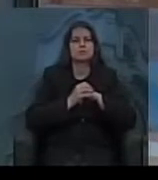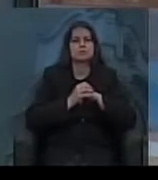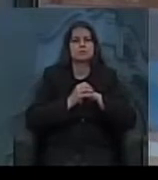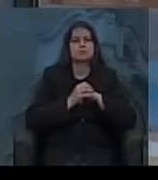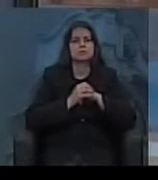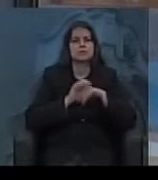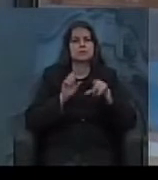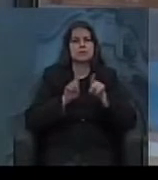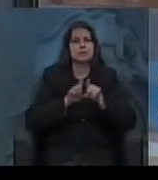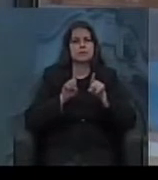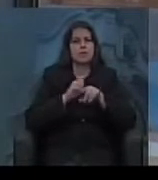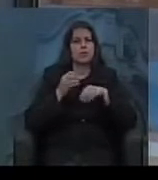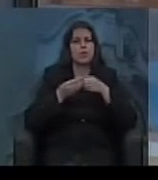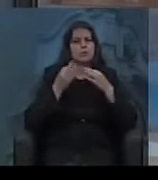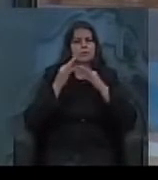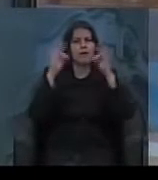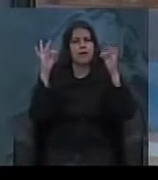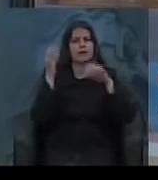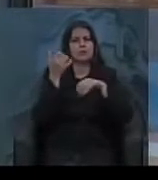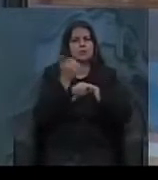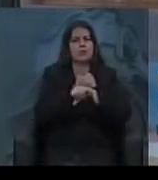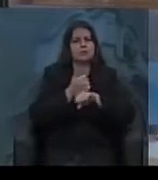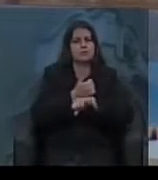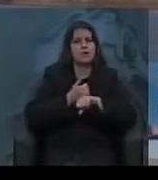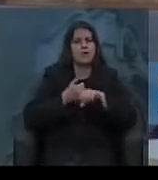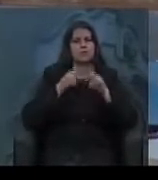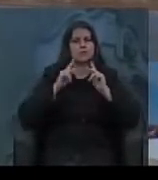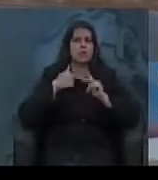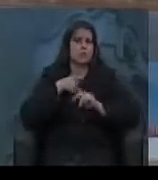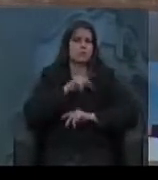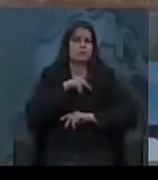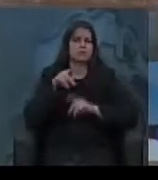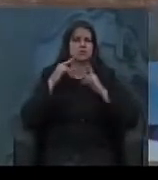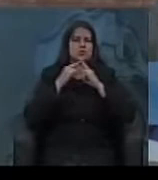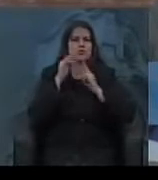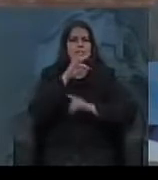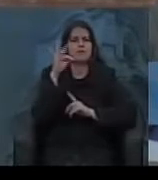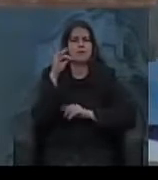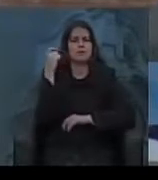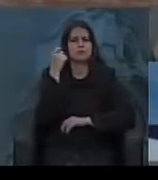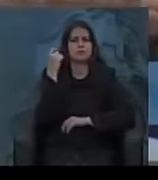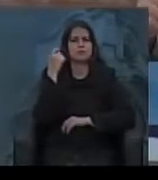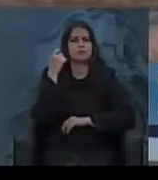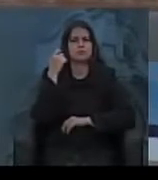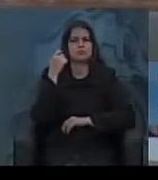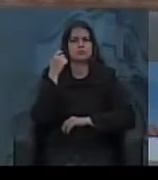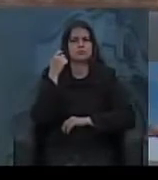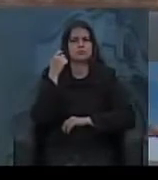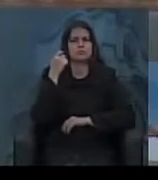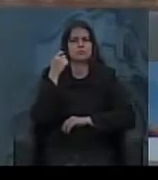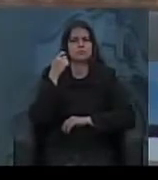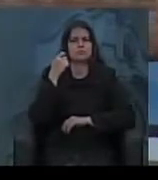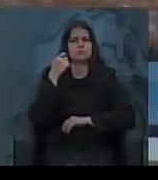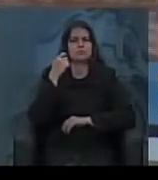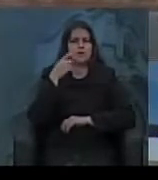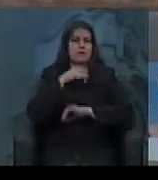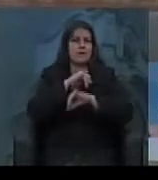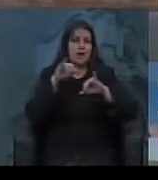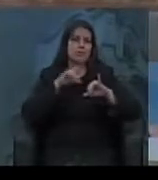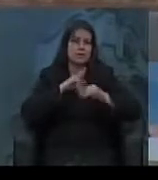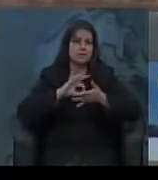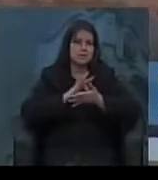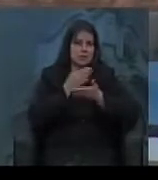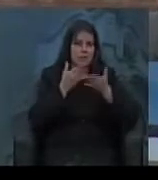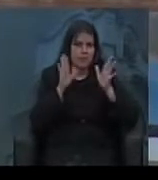até a questão do ensino técnico-profissionalizante. Eu sou professor do Instituto Federal do Rio Grande do Sul, até que, inclusive, permita inscrições